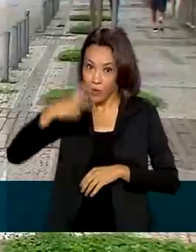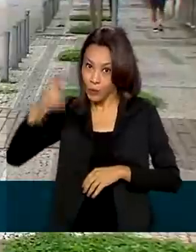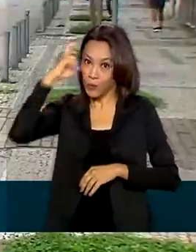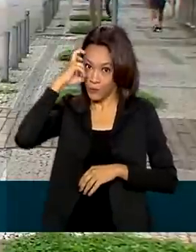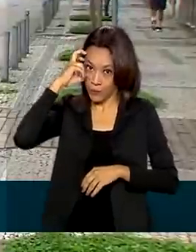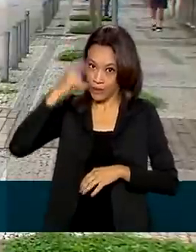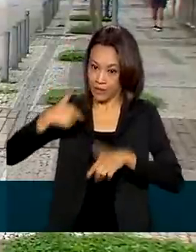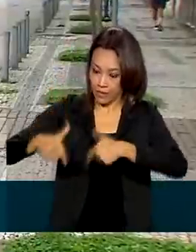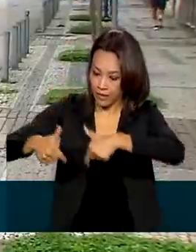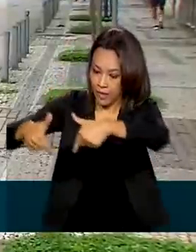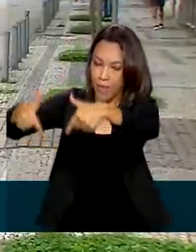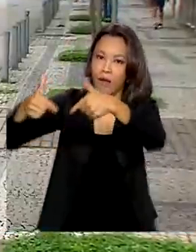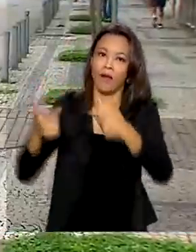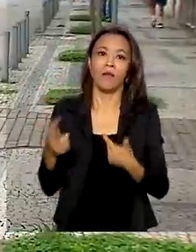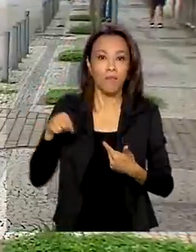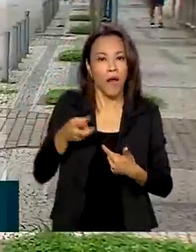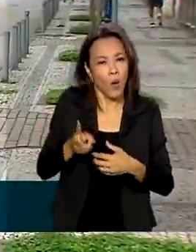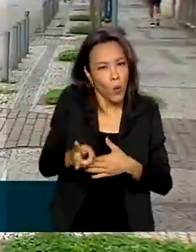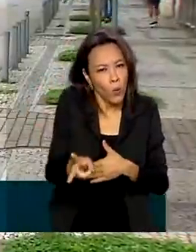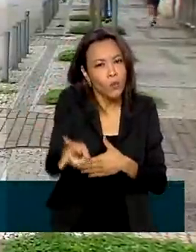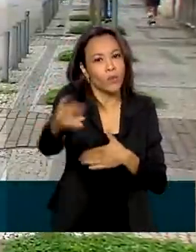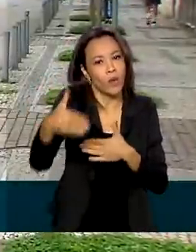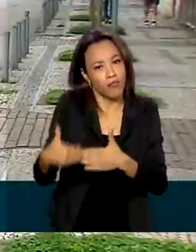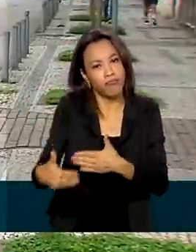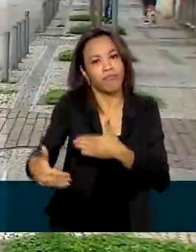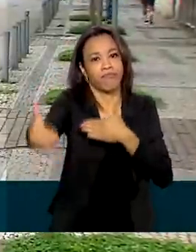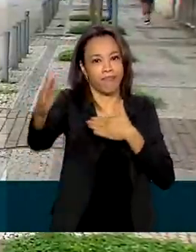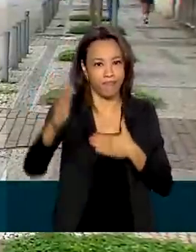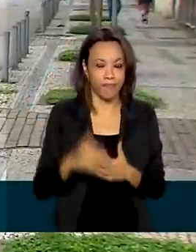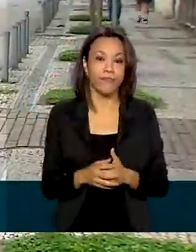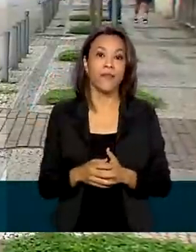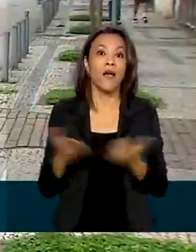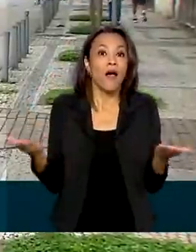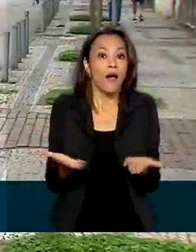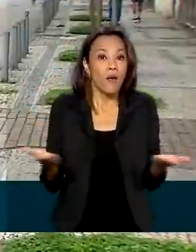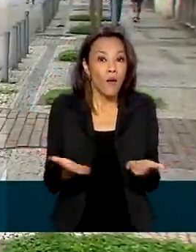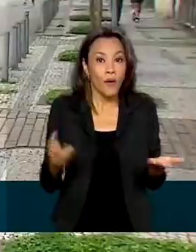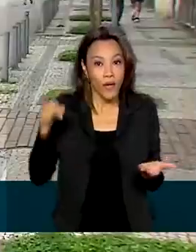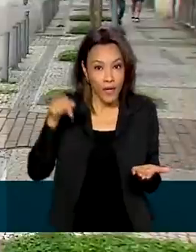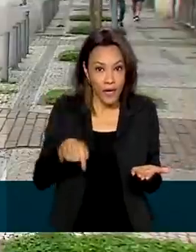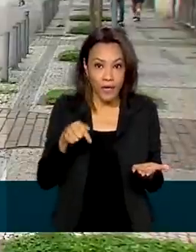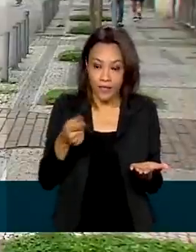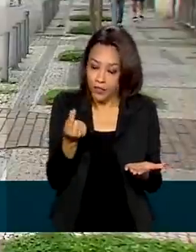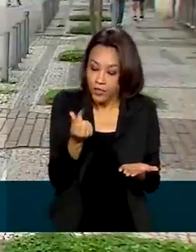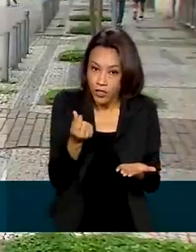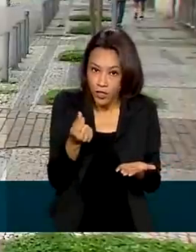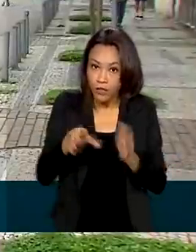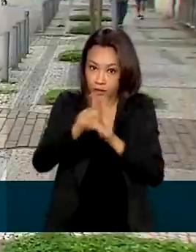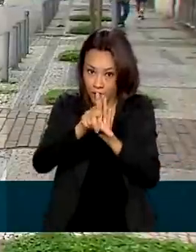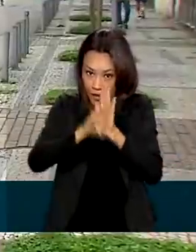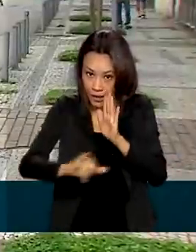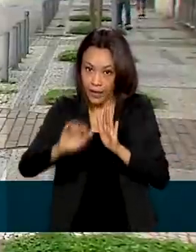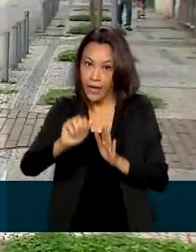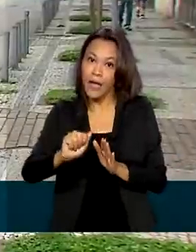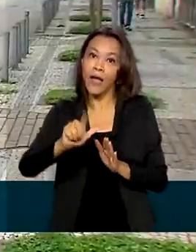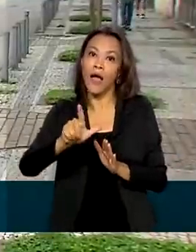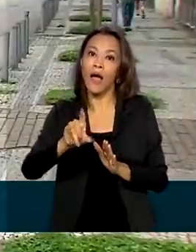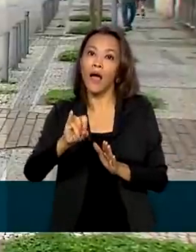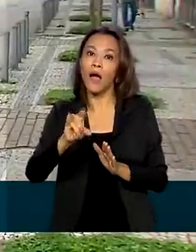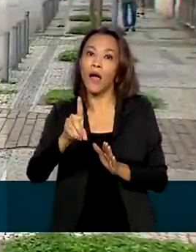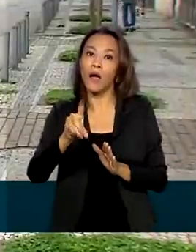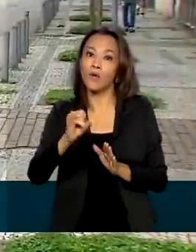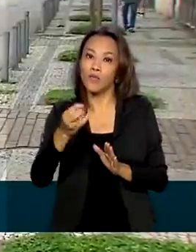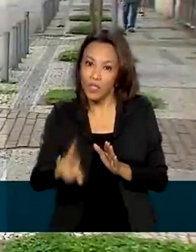garantia de continuidade para as ações emergenciais. Agora, a execução dos recursos da Lei Aldir Blanc passou para o ano que vem.